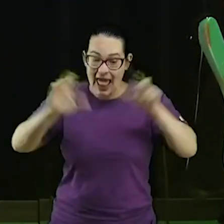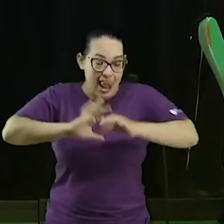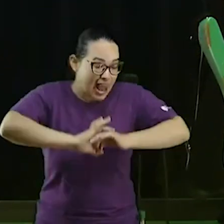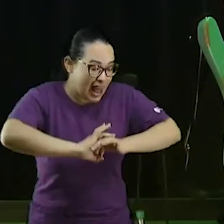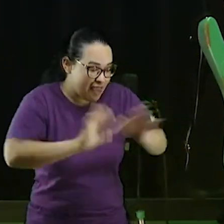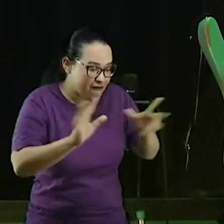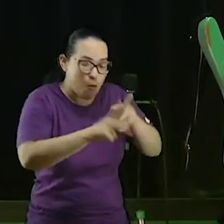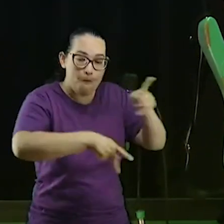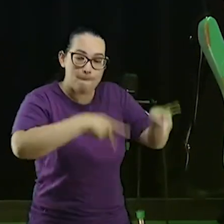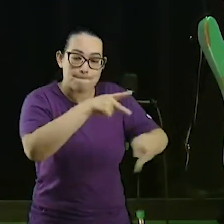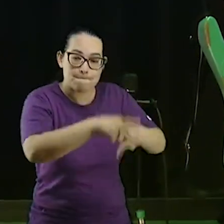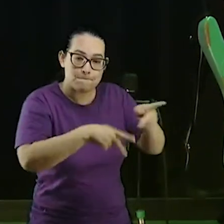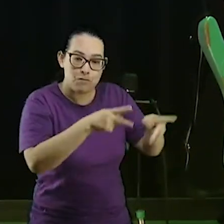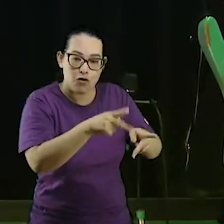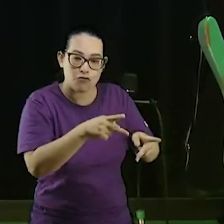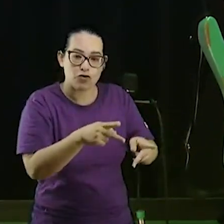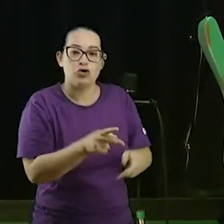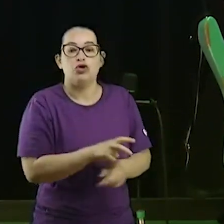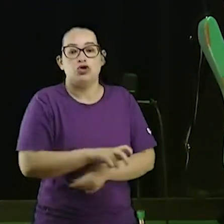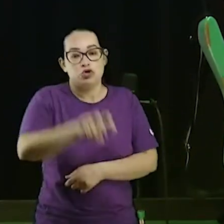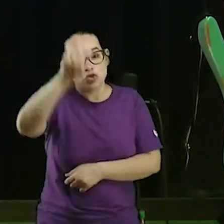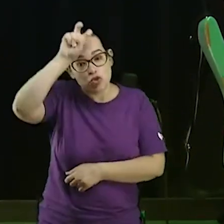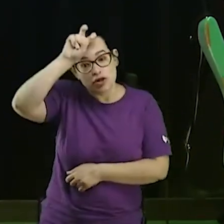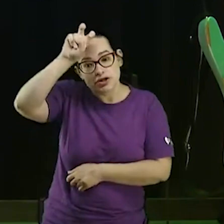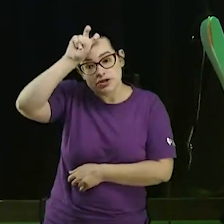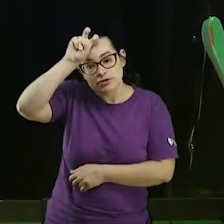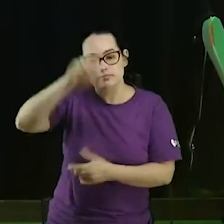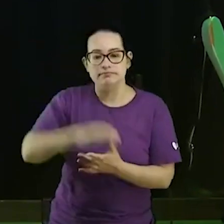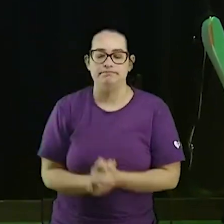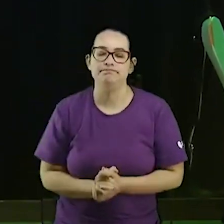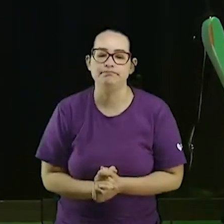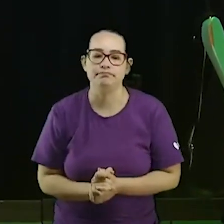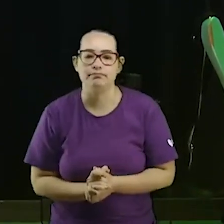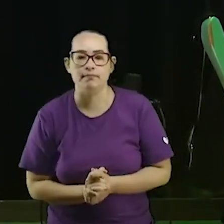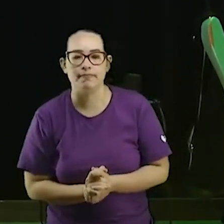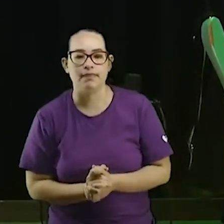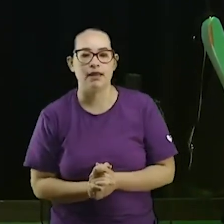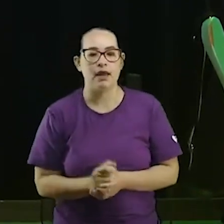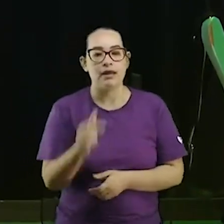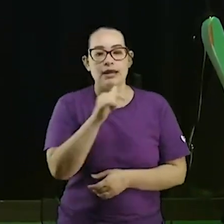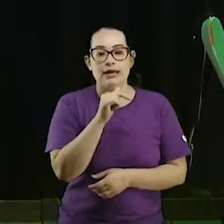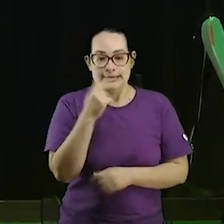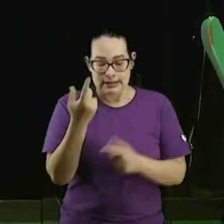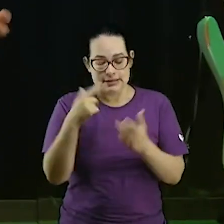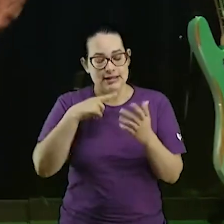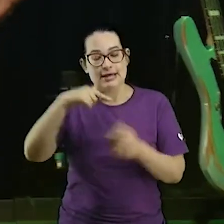Durante sete ocasiões, combinadas com essa palavra,